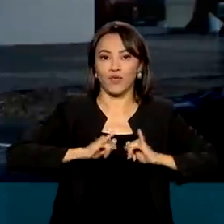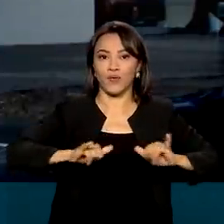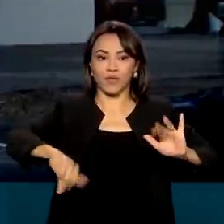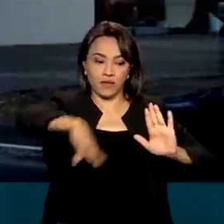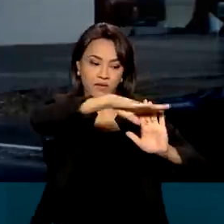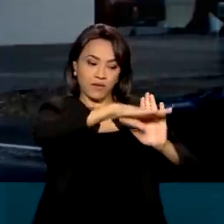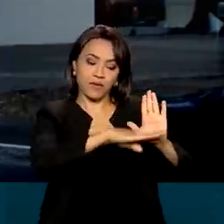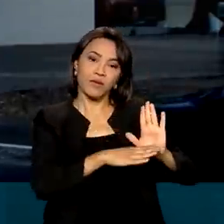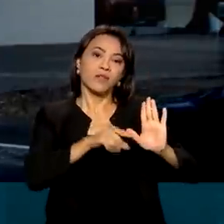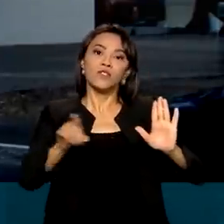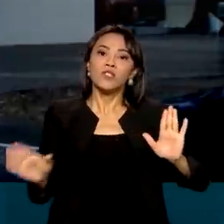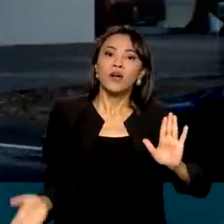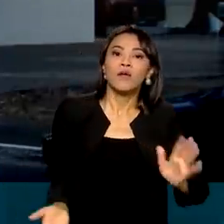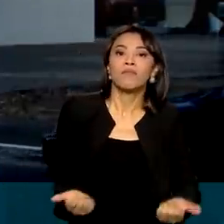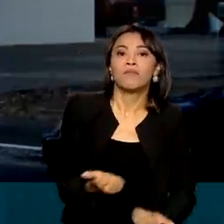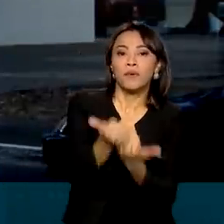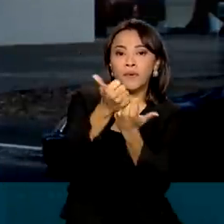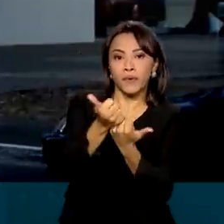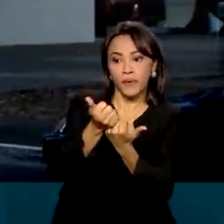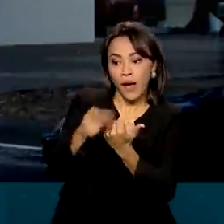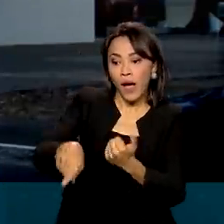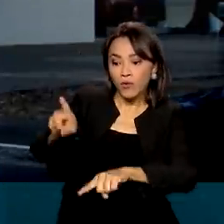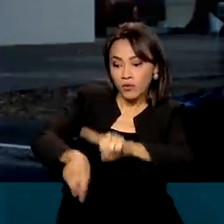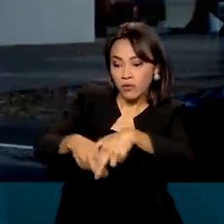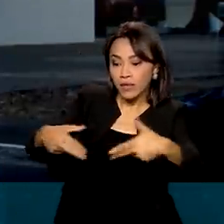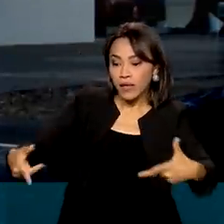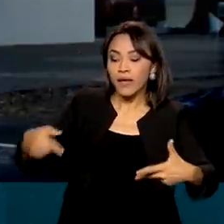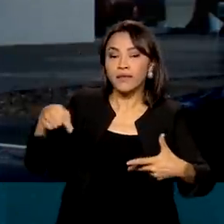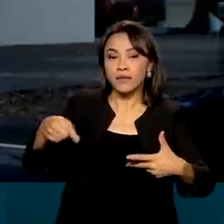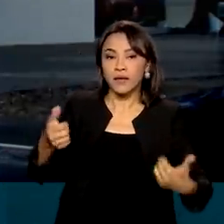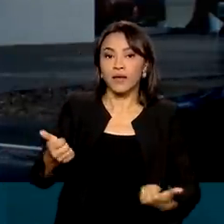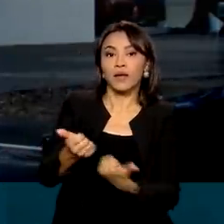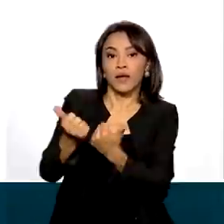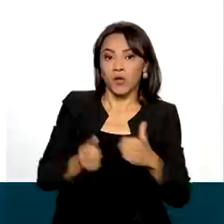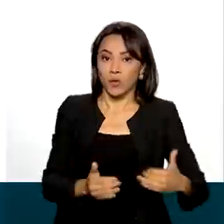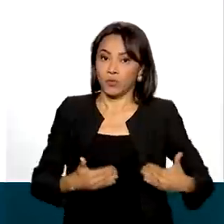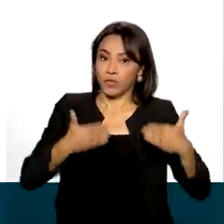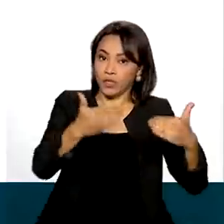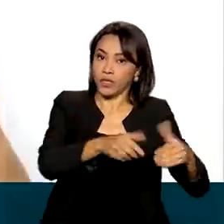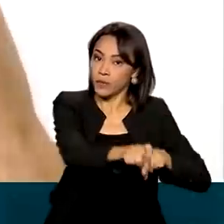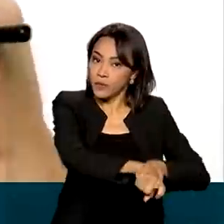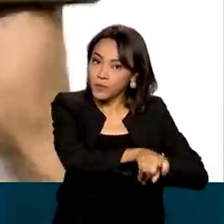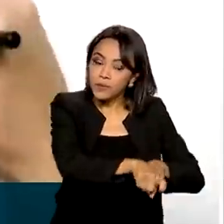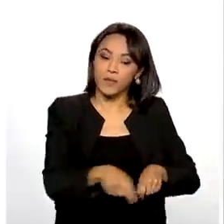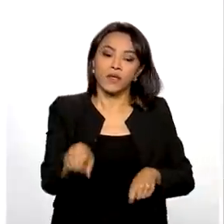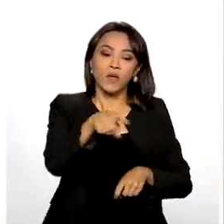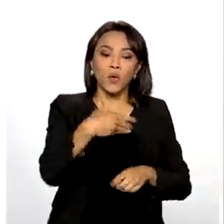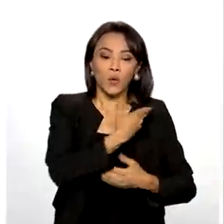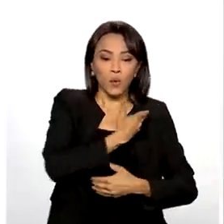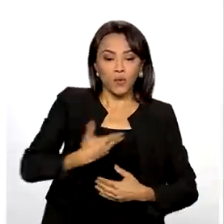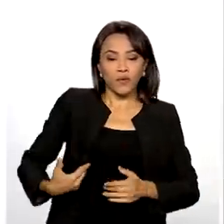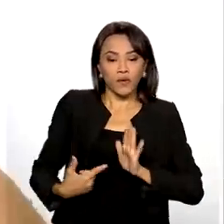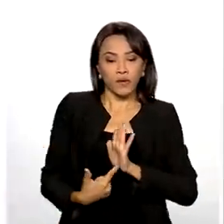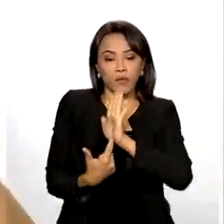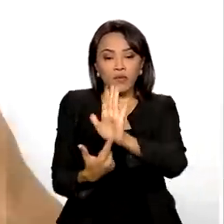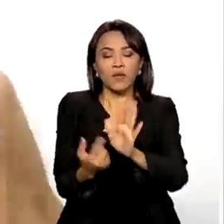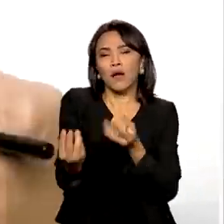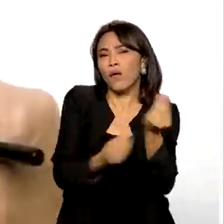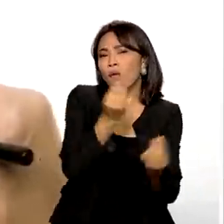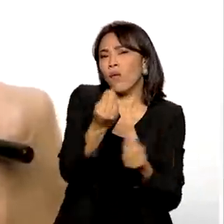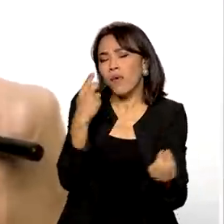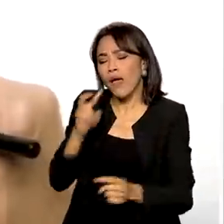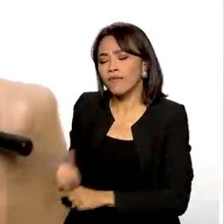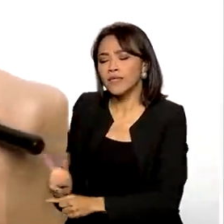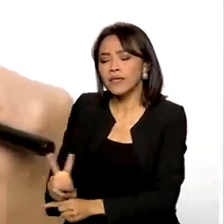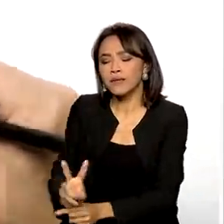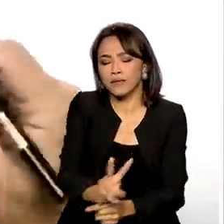anual de promoção do produto orgânico do Ministério da Agricultura. O governo pretende mostrar como é feita a fiscalização